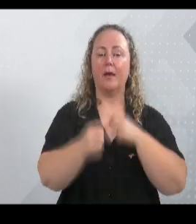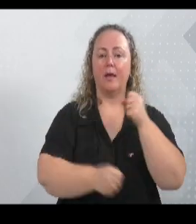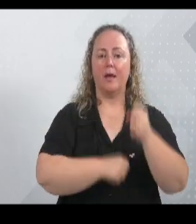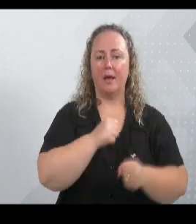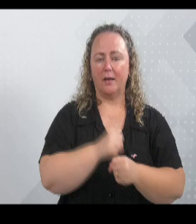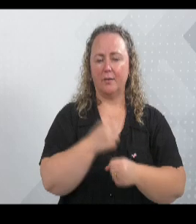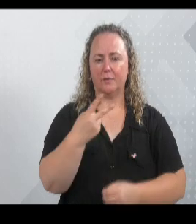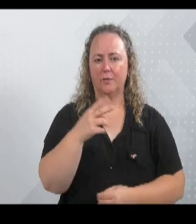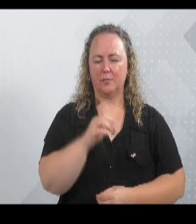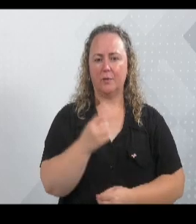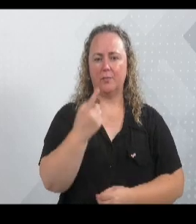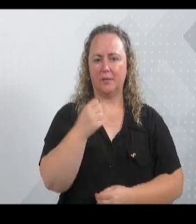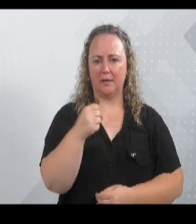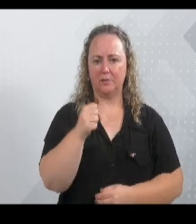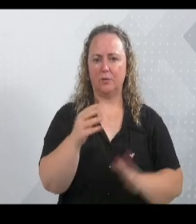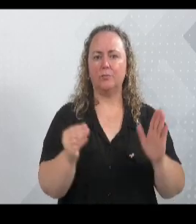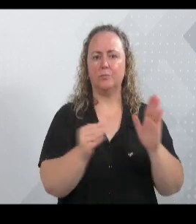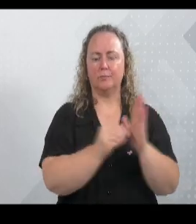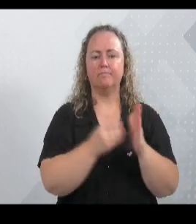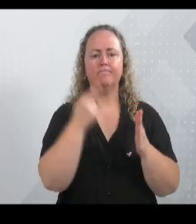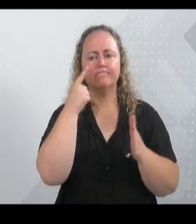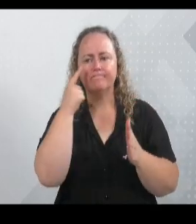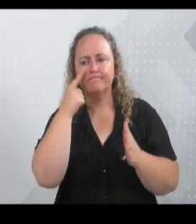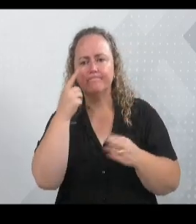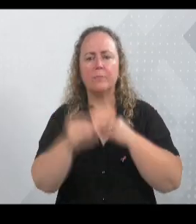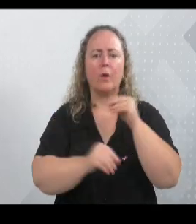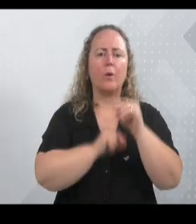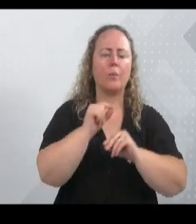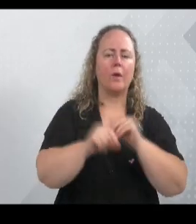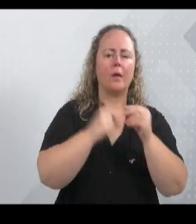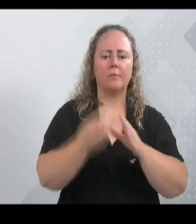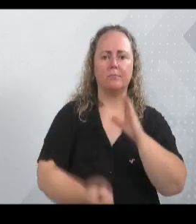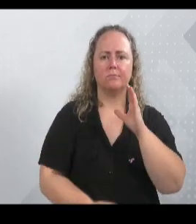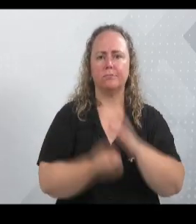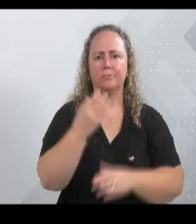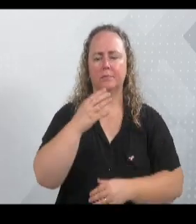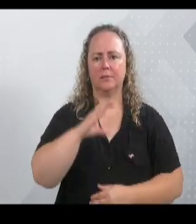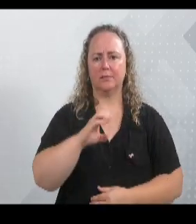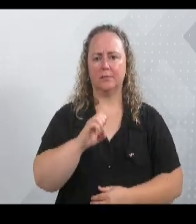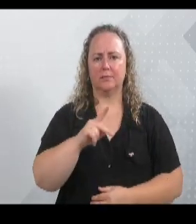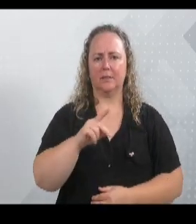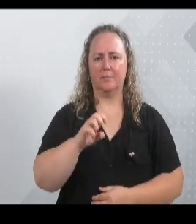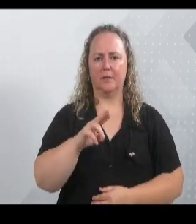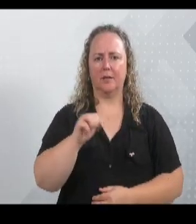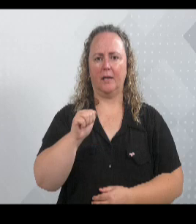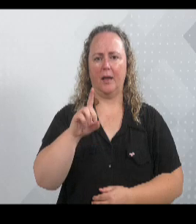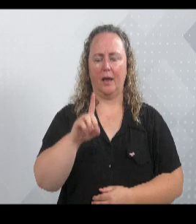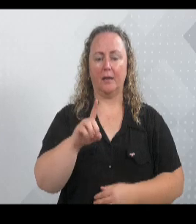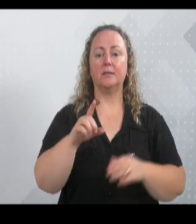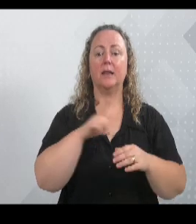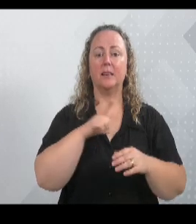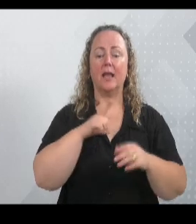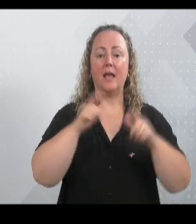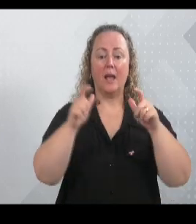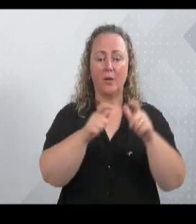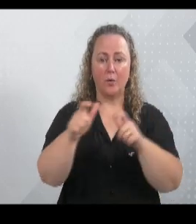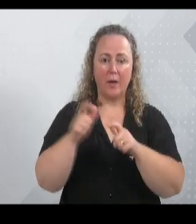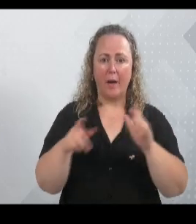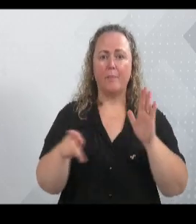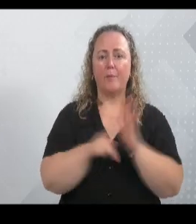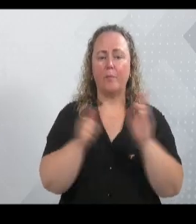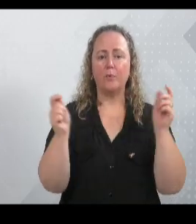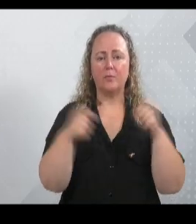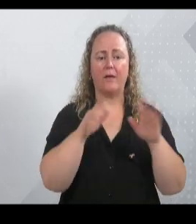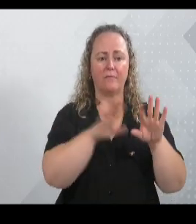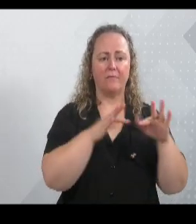está aqui, indicação, estudar a possibilidade de criação, através do CEPREAD, de abrigos com toda a infraestrutura necessária para atender e